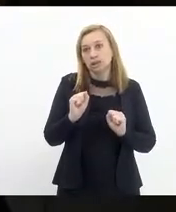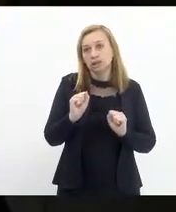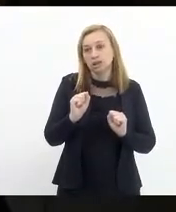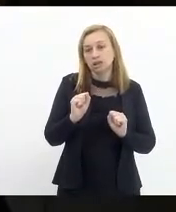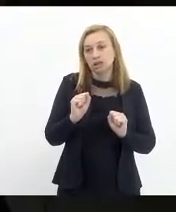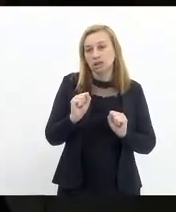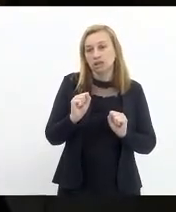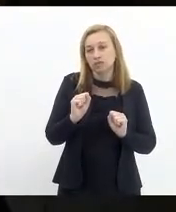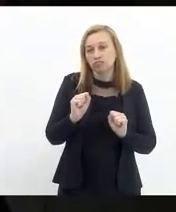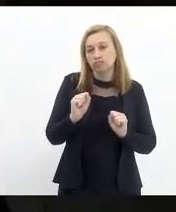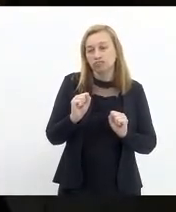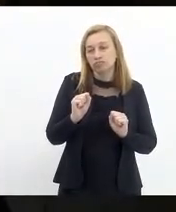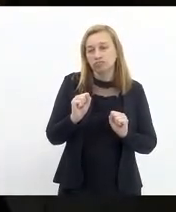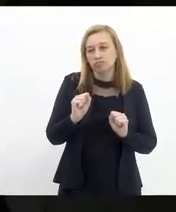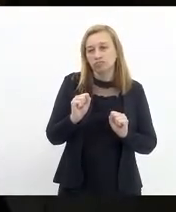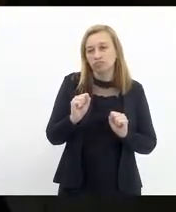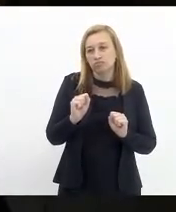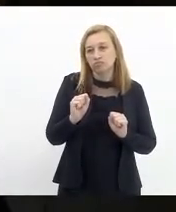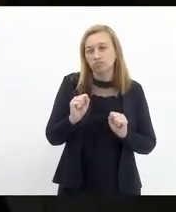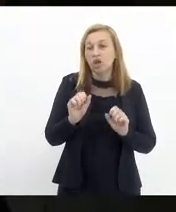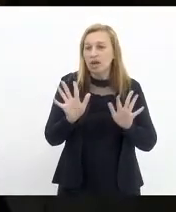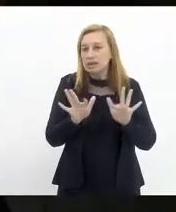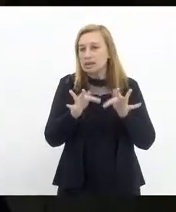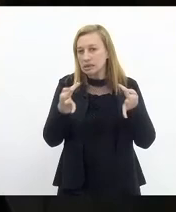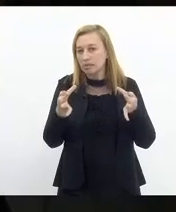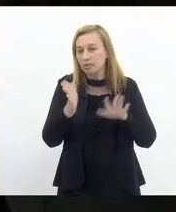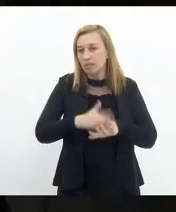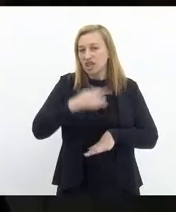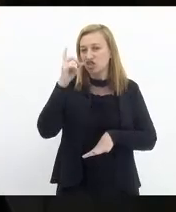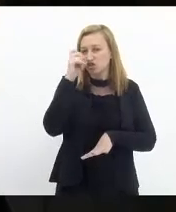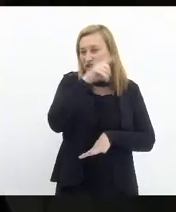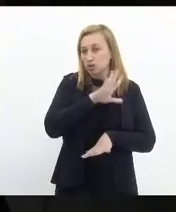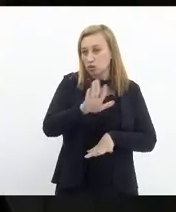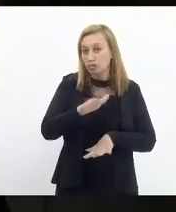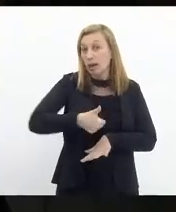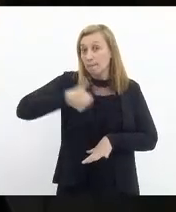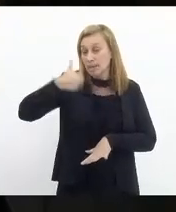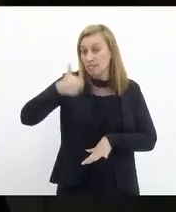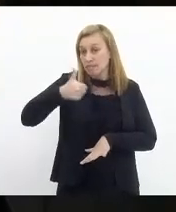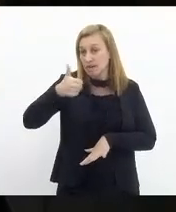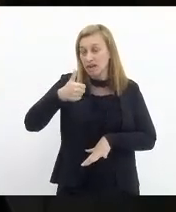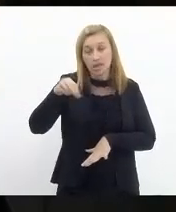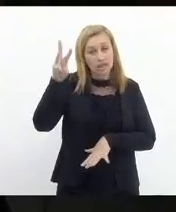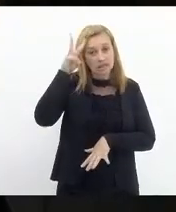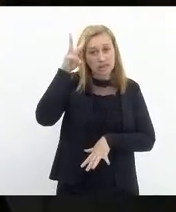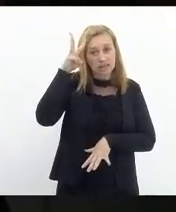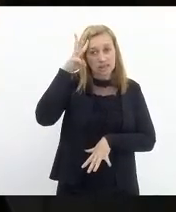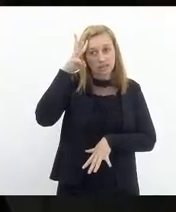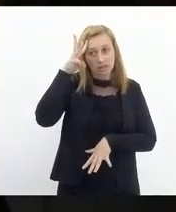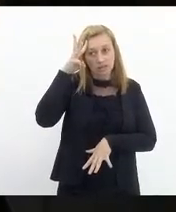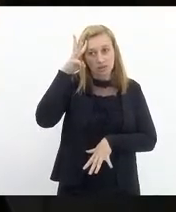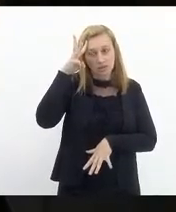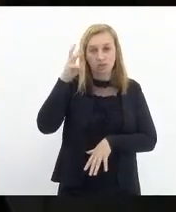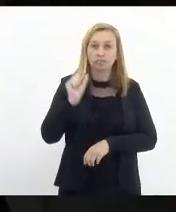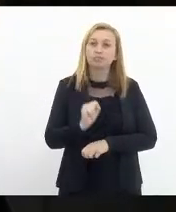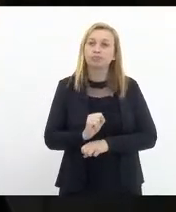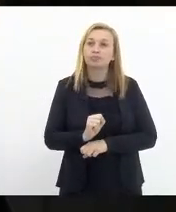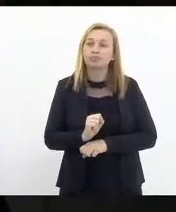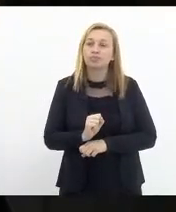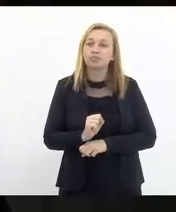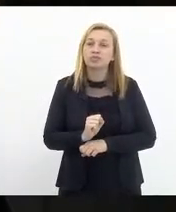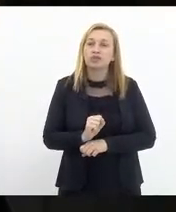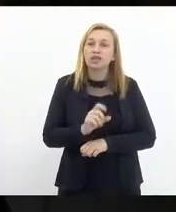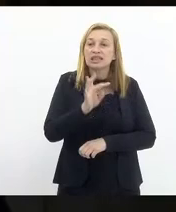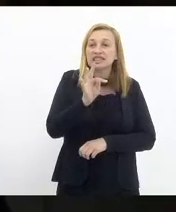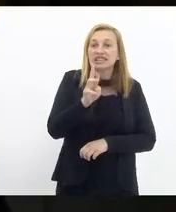sobre, porque é o mais simples para o mais difícil. A primeira, na terça, sobre o